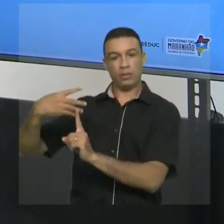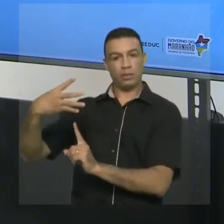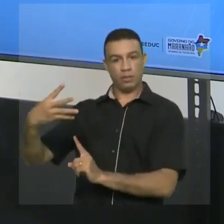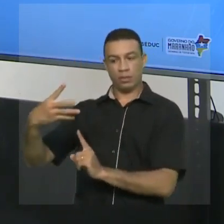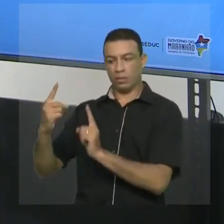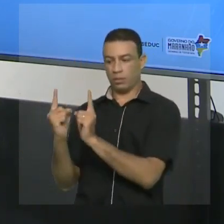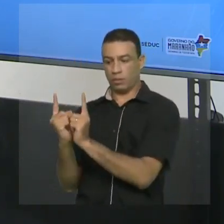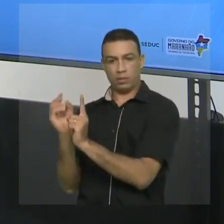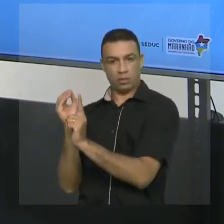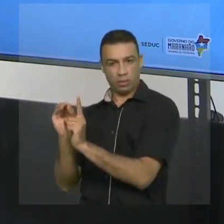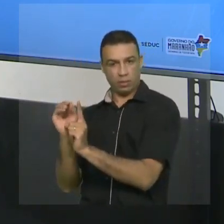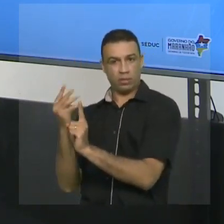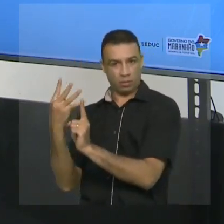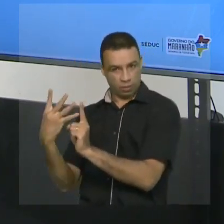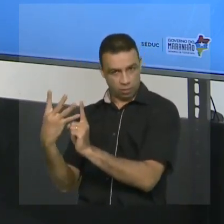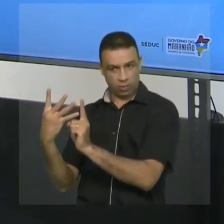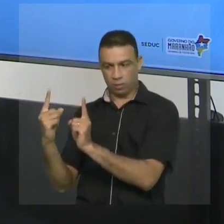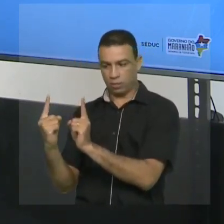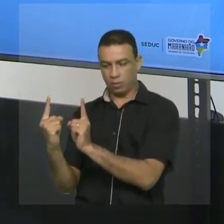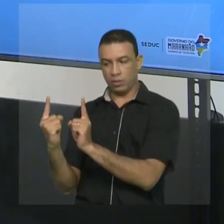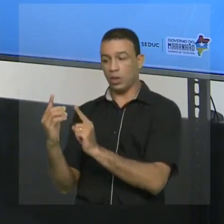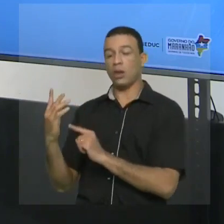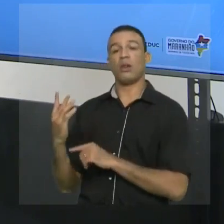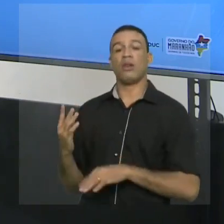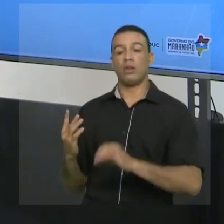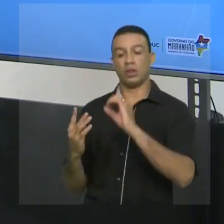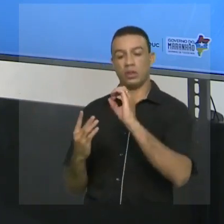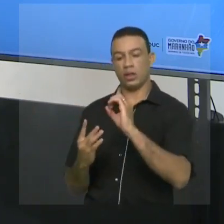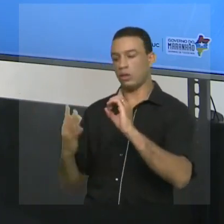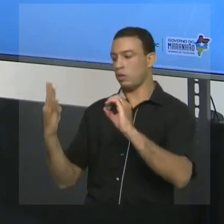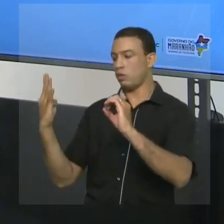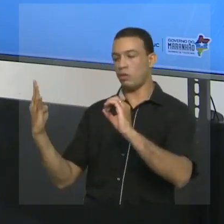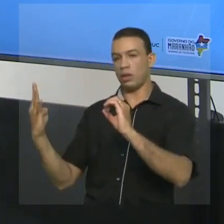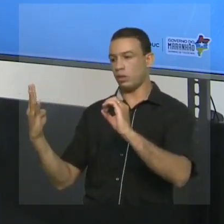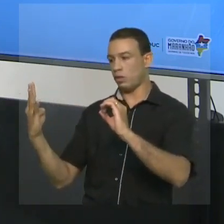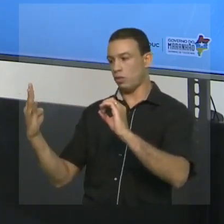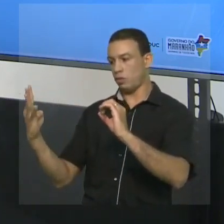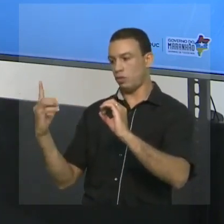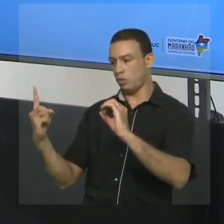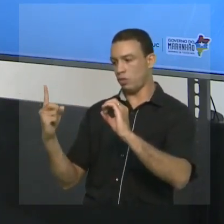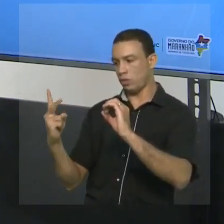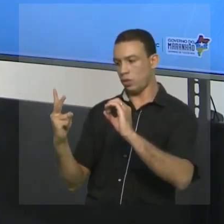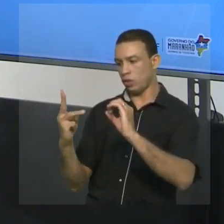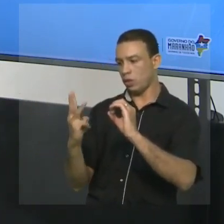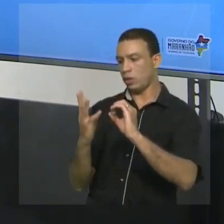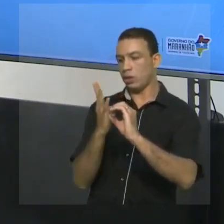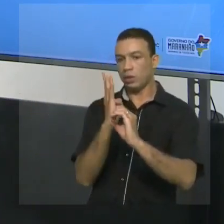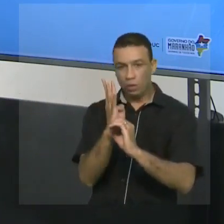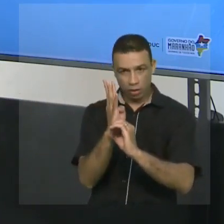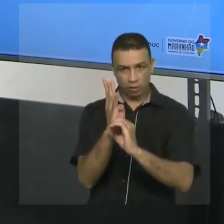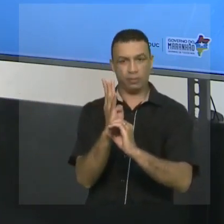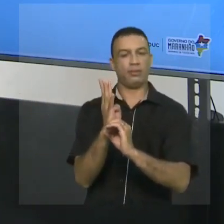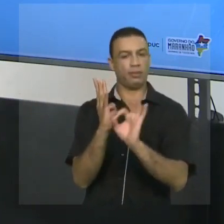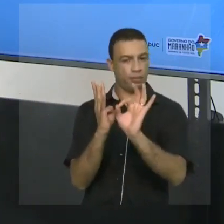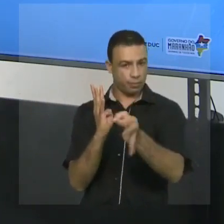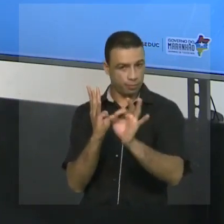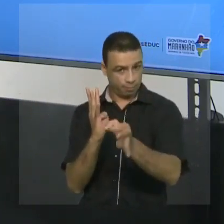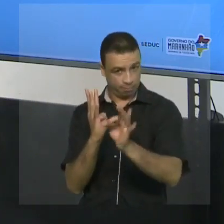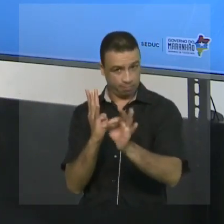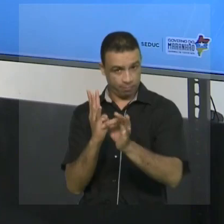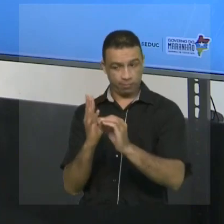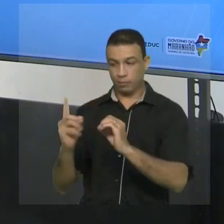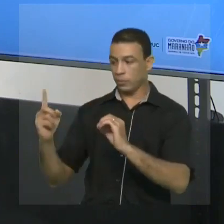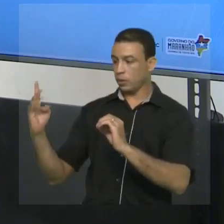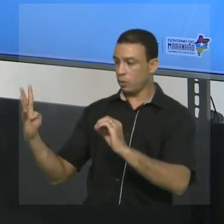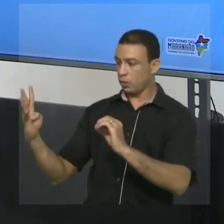módulo de mais quatro? Do quatro até o zero, eu tenho quatro unidades. Perfeito? Então, está ali. Do quatro